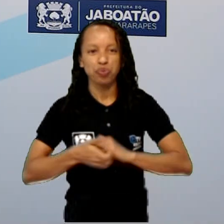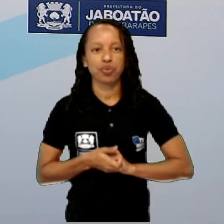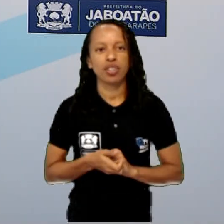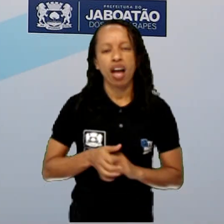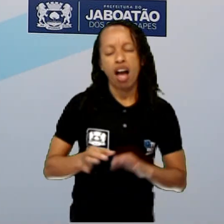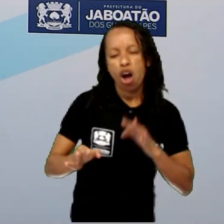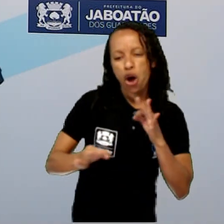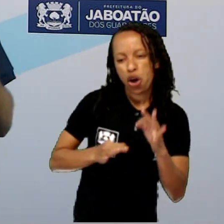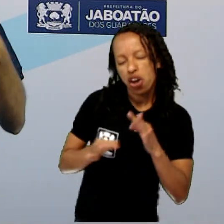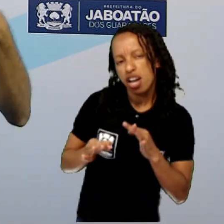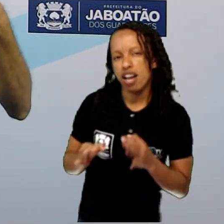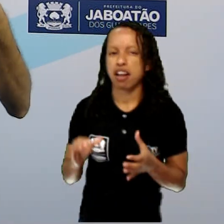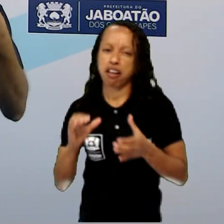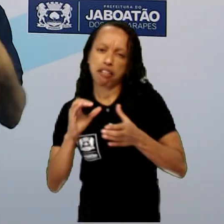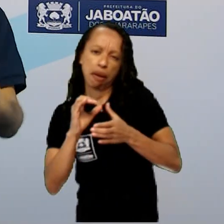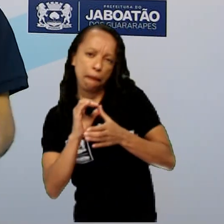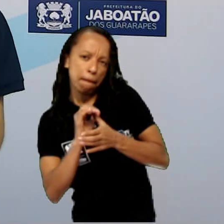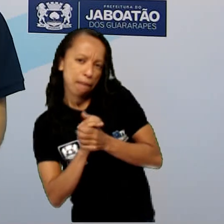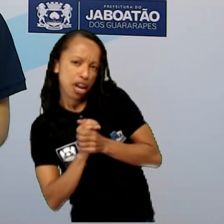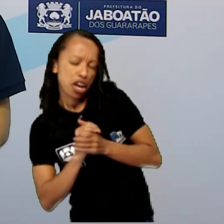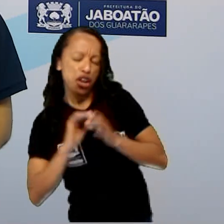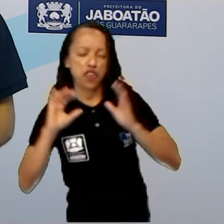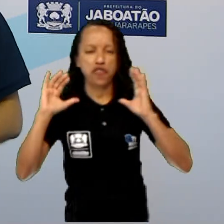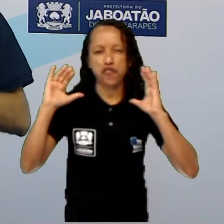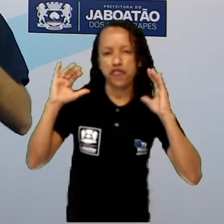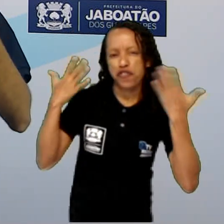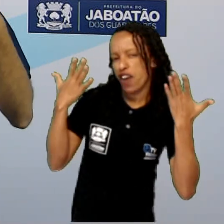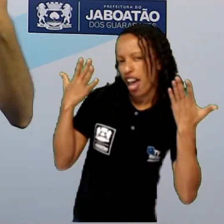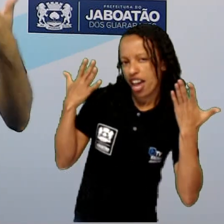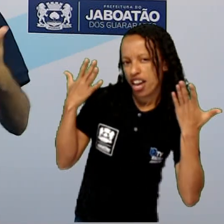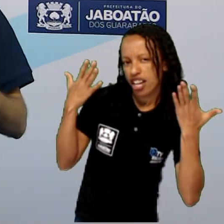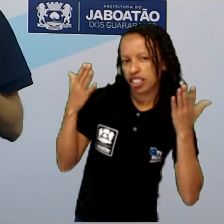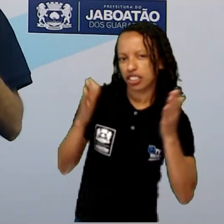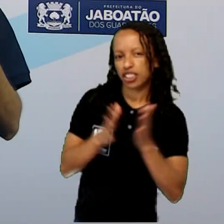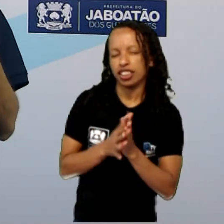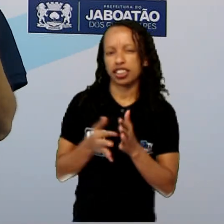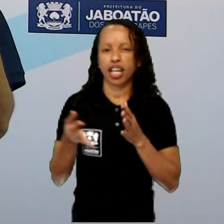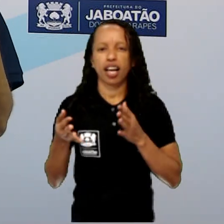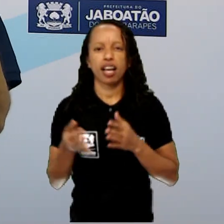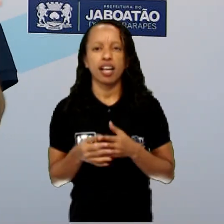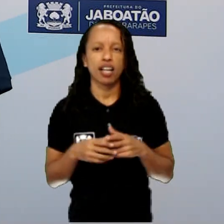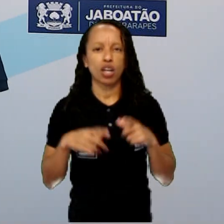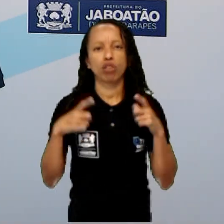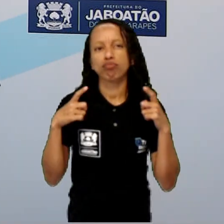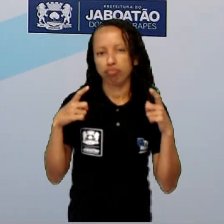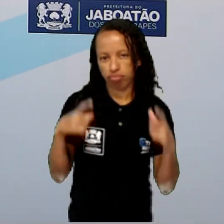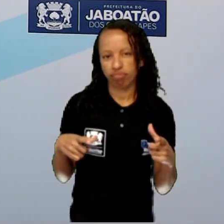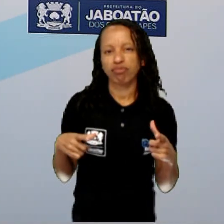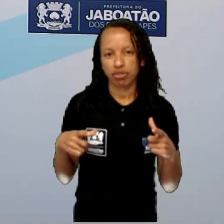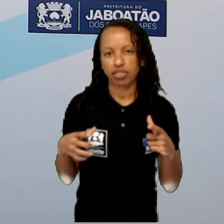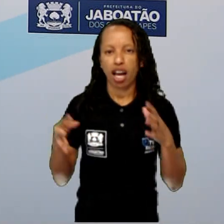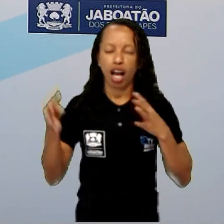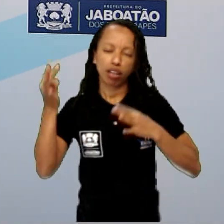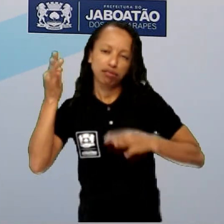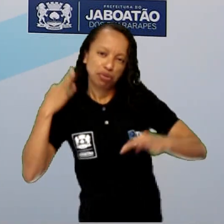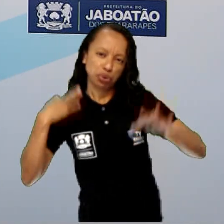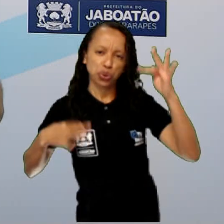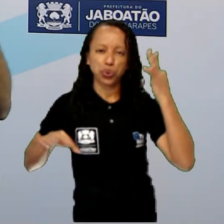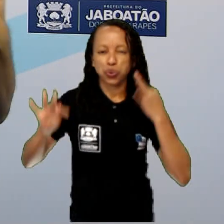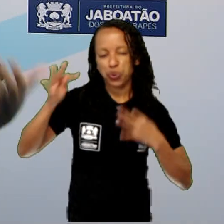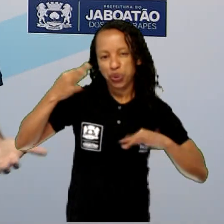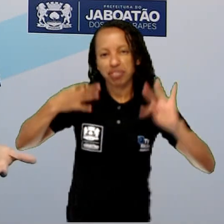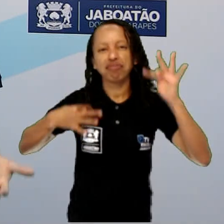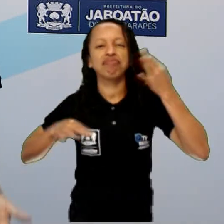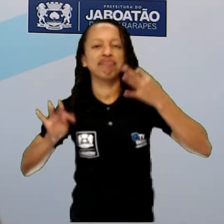casamento, fazer vários eventos aí. Existe pontos turísticos. A Colônia dos Padres é um ponto